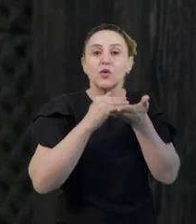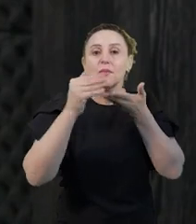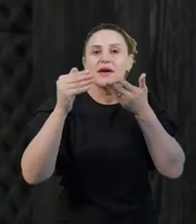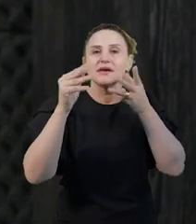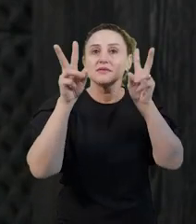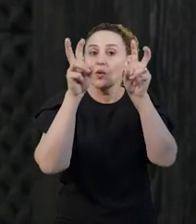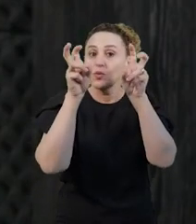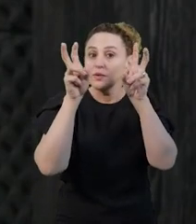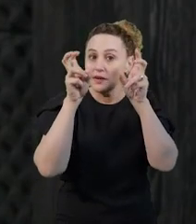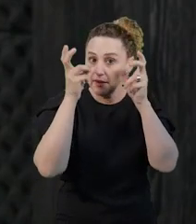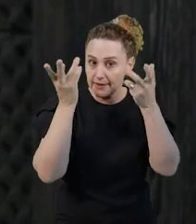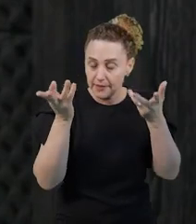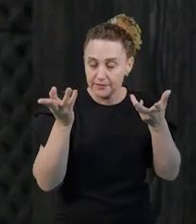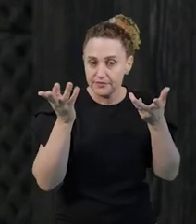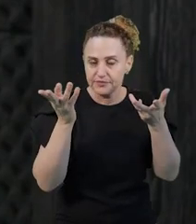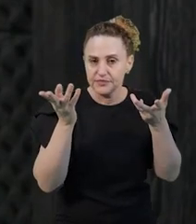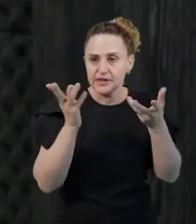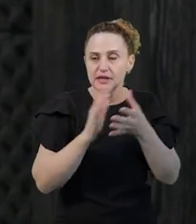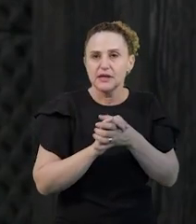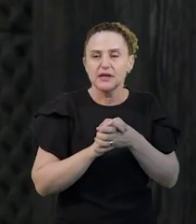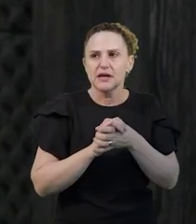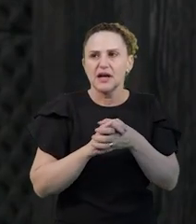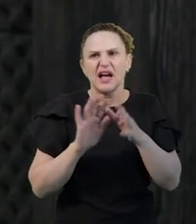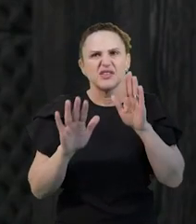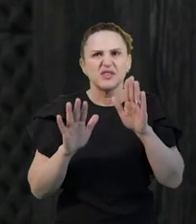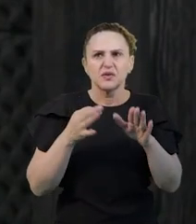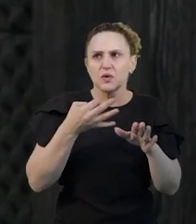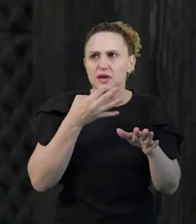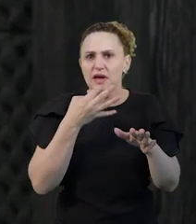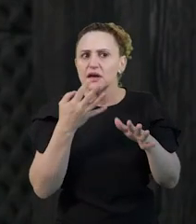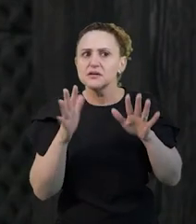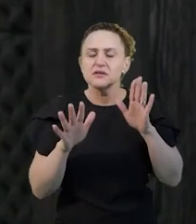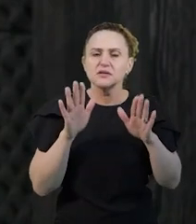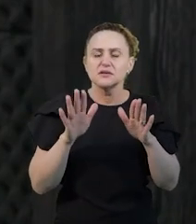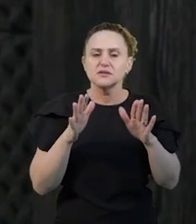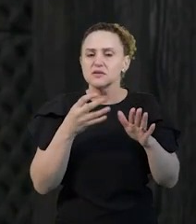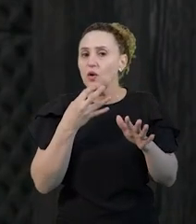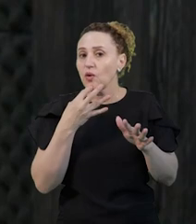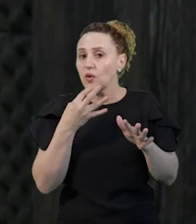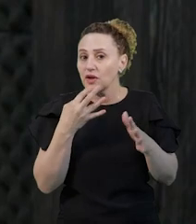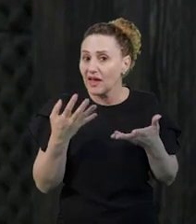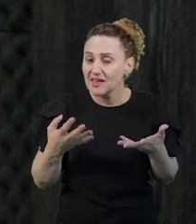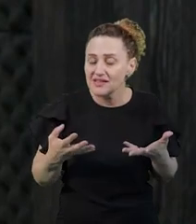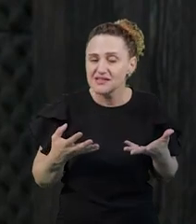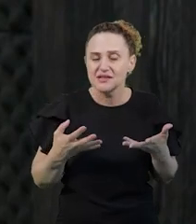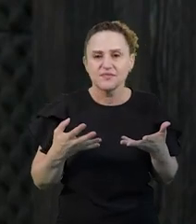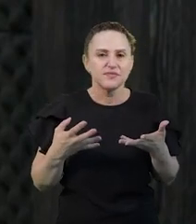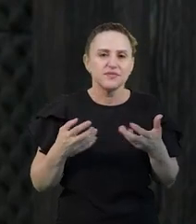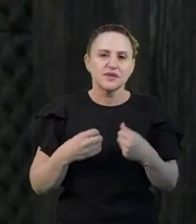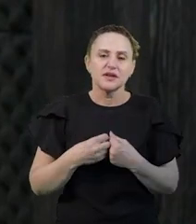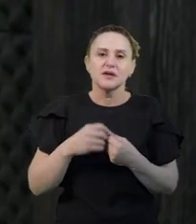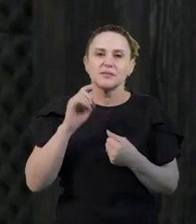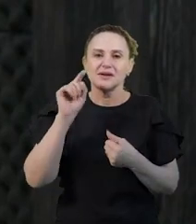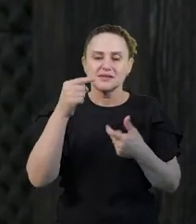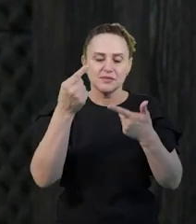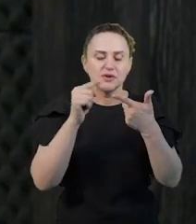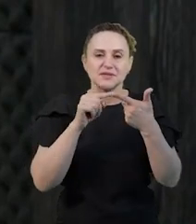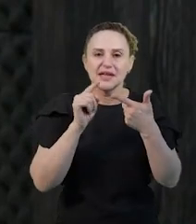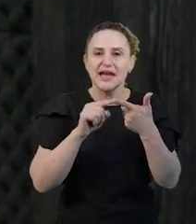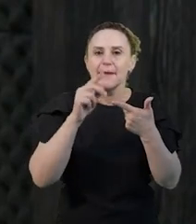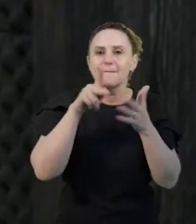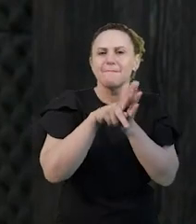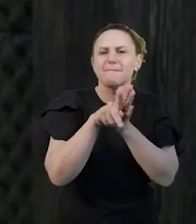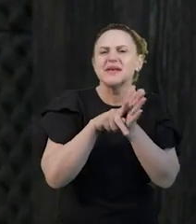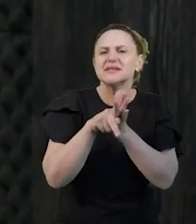O tema, às vezes, é um tema que eles conhecem, às vezes não conhecem, mas aí tem uma outra etapa que chama-se a pesquisa exploratória.